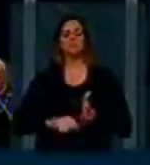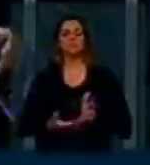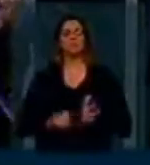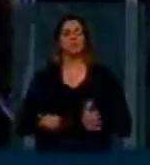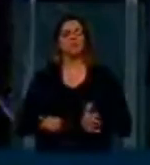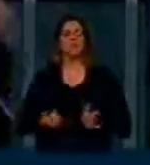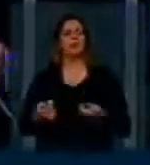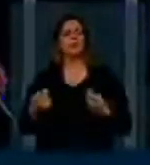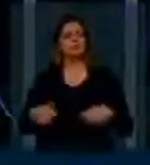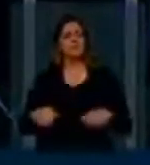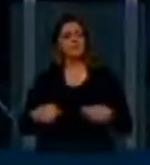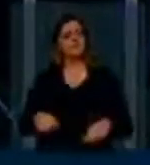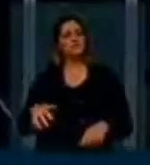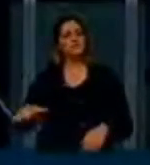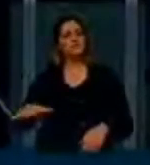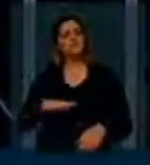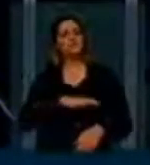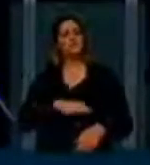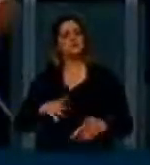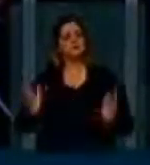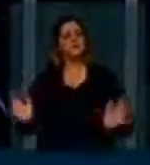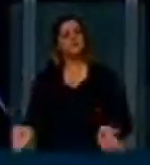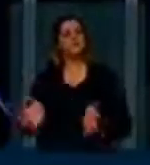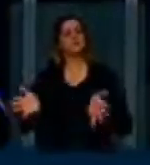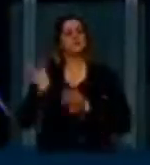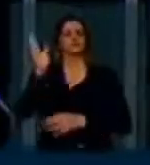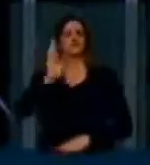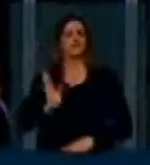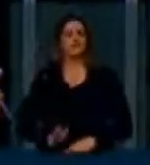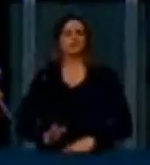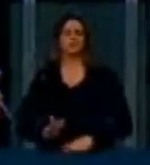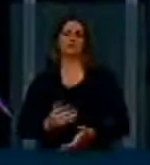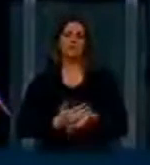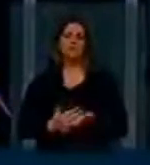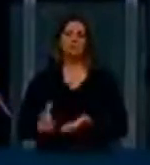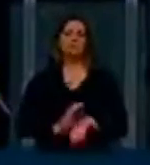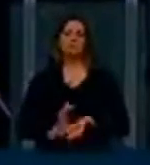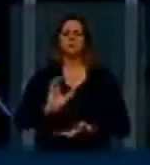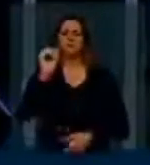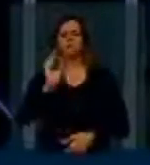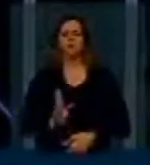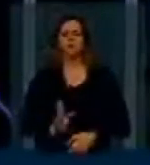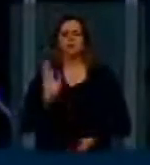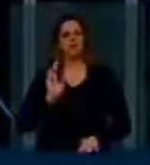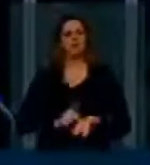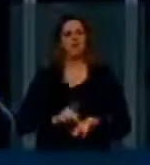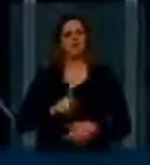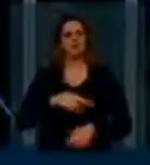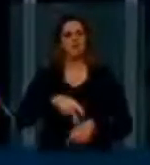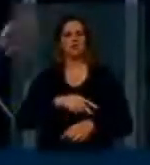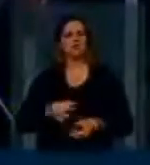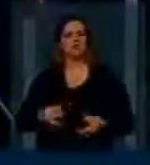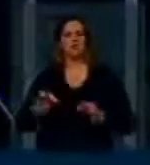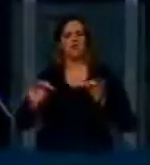ambiente favorável no país para atrair esses investimentos e que o Brasil se torne um país verdadeiramente tecnológico. Mas não é